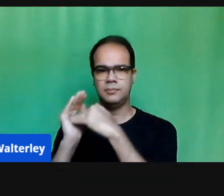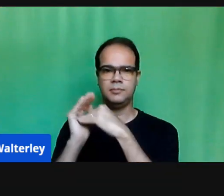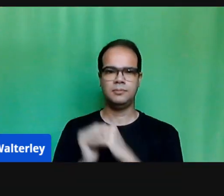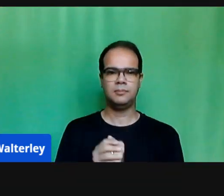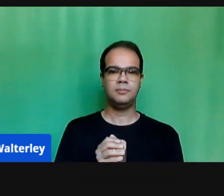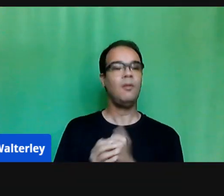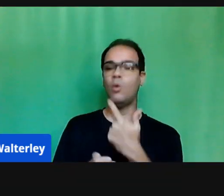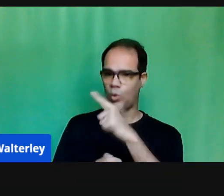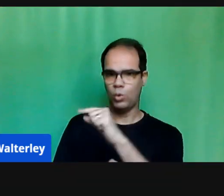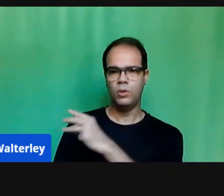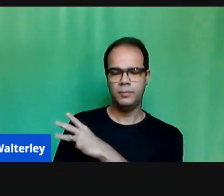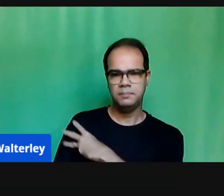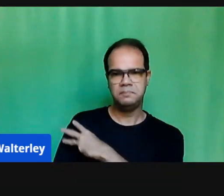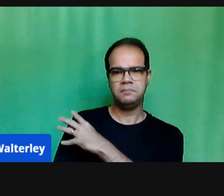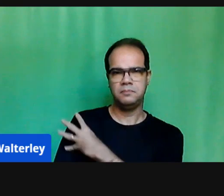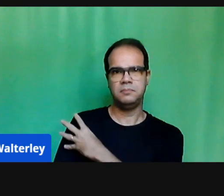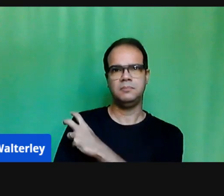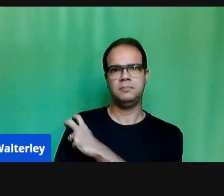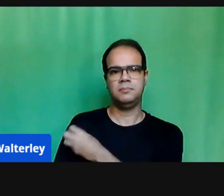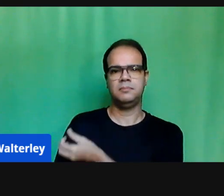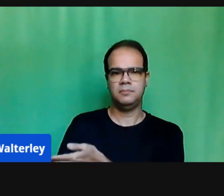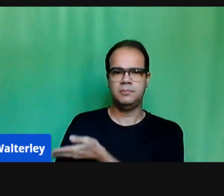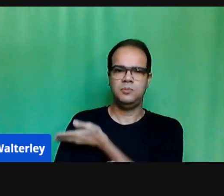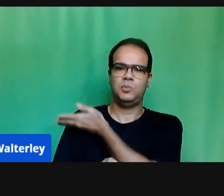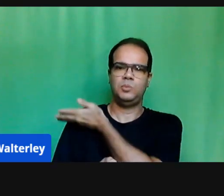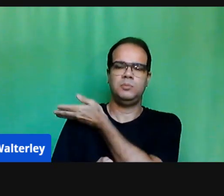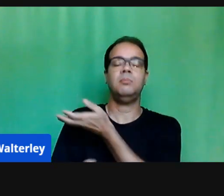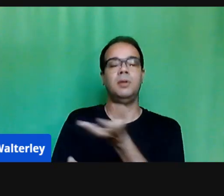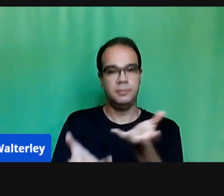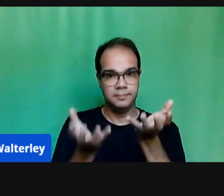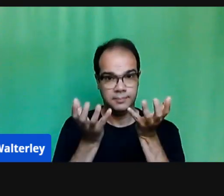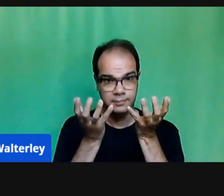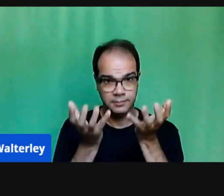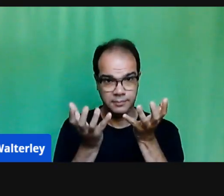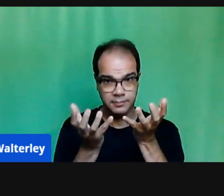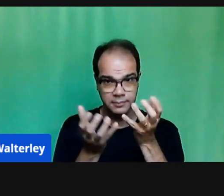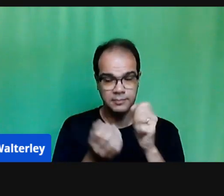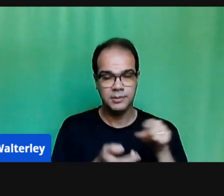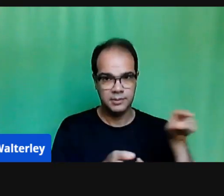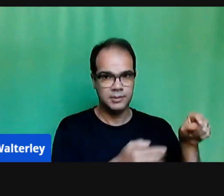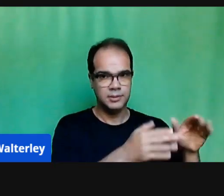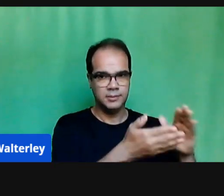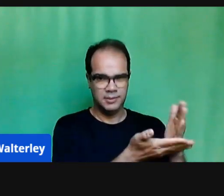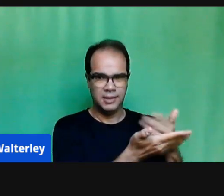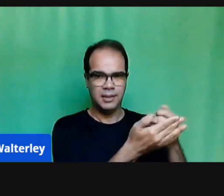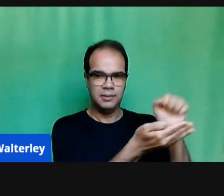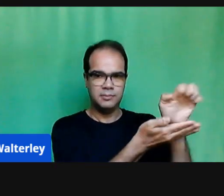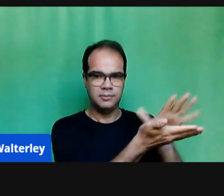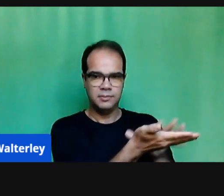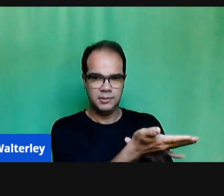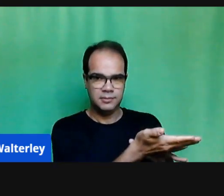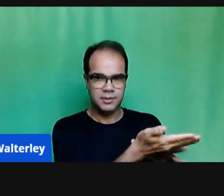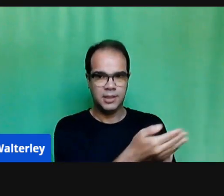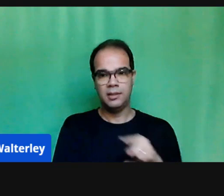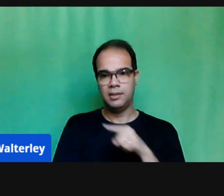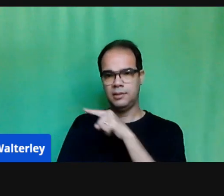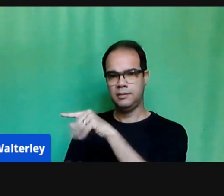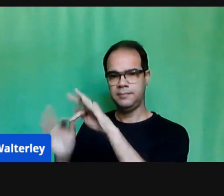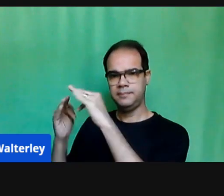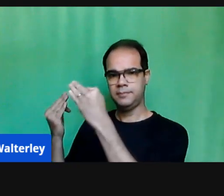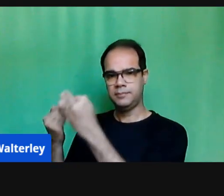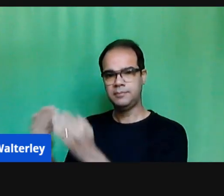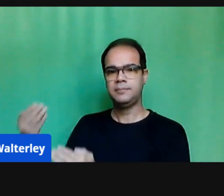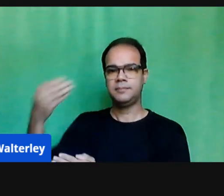nossas outras turmas, para que as famílias retirem os cadernos de atividade. E nós conseguimos isso em 2020,